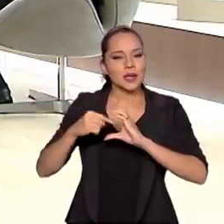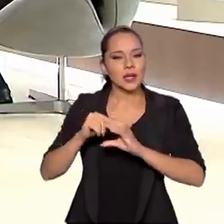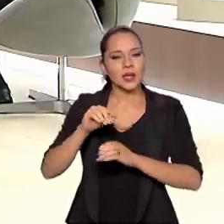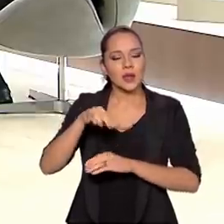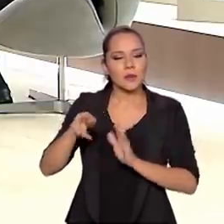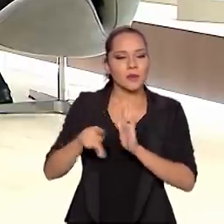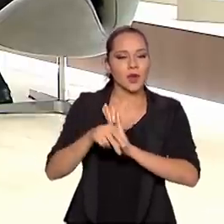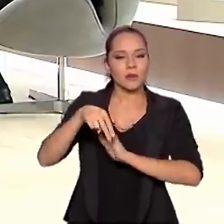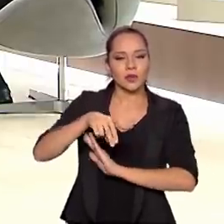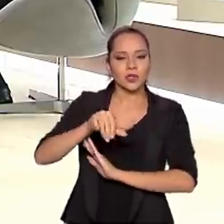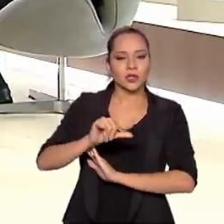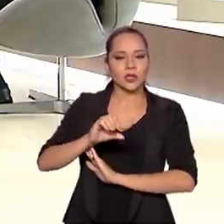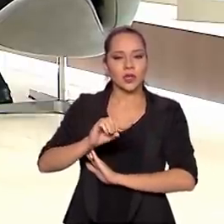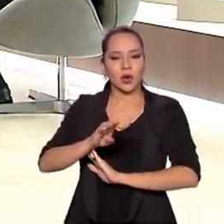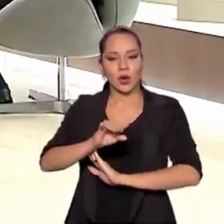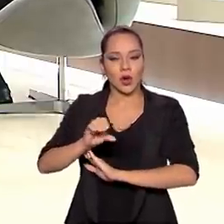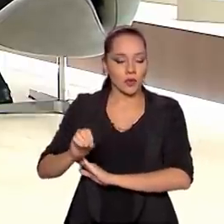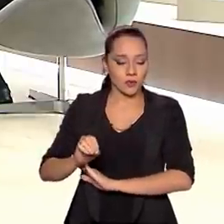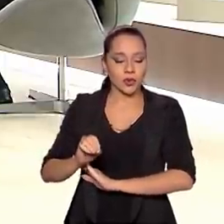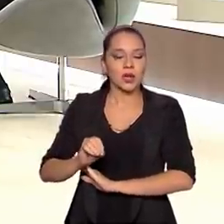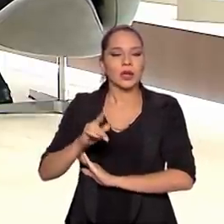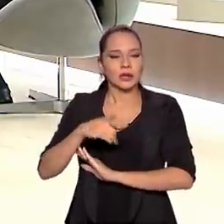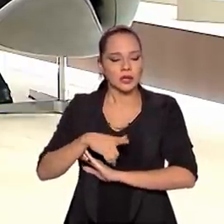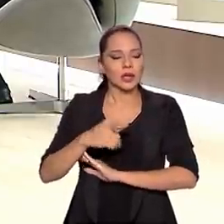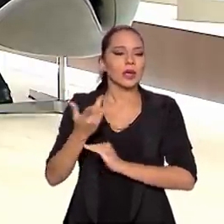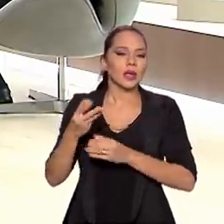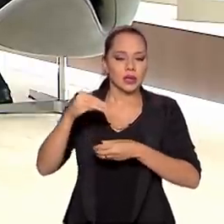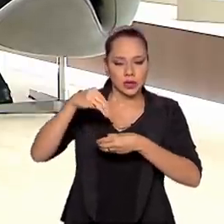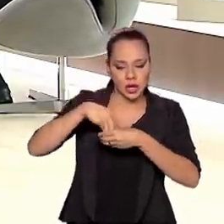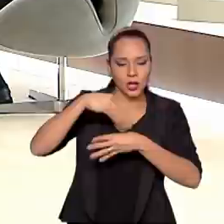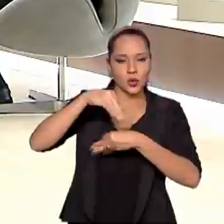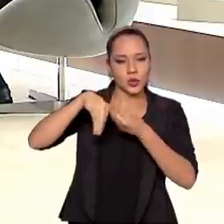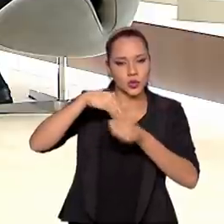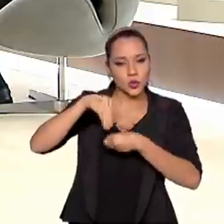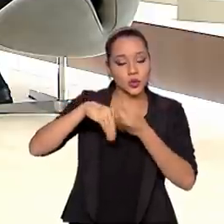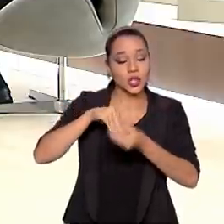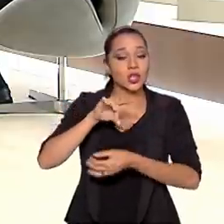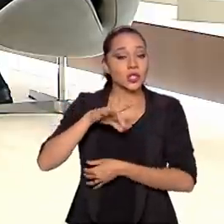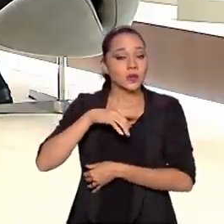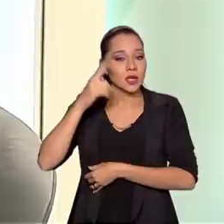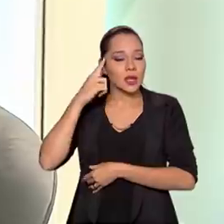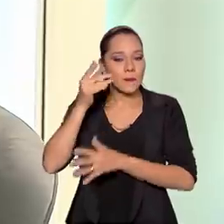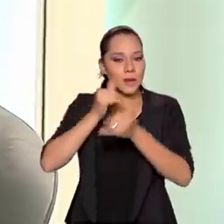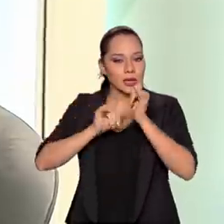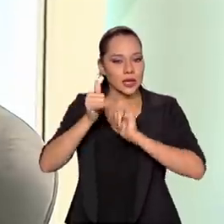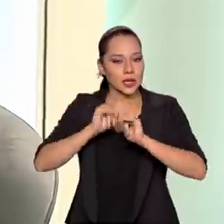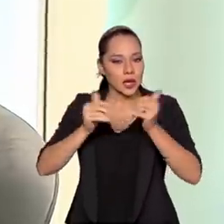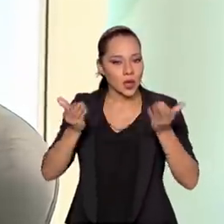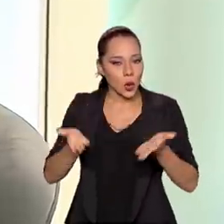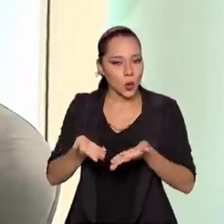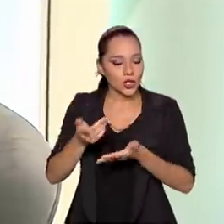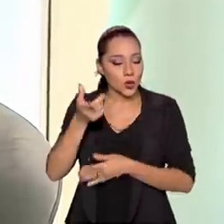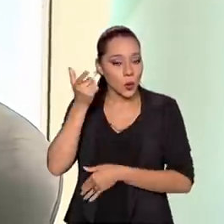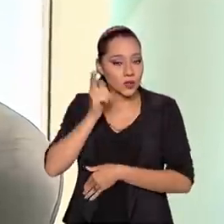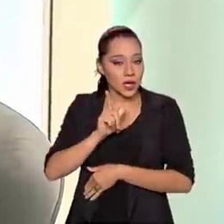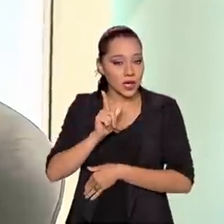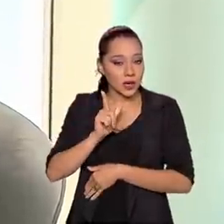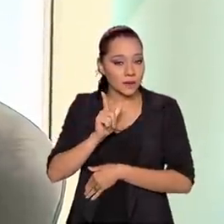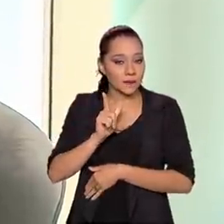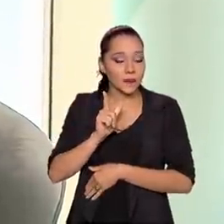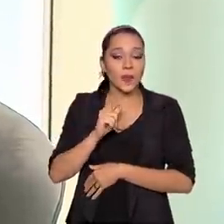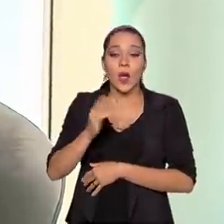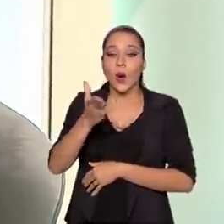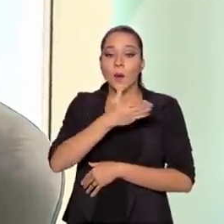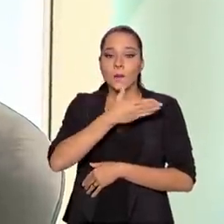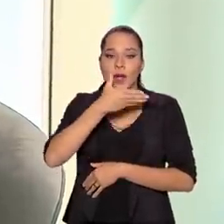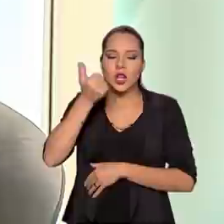propriamente dita, componentes dela têm o nióbio. Para você ter uma ideia, as baterias que hoje conseguem o